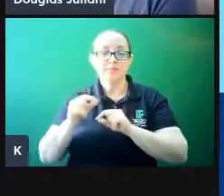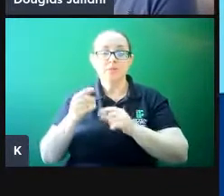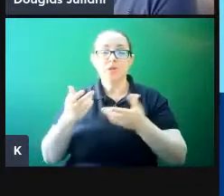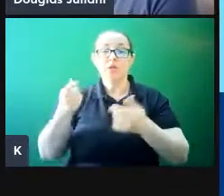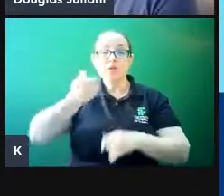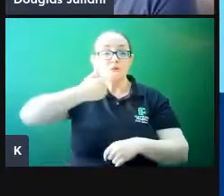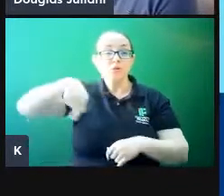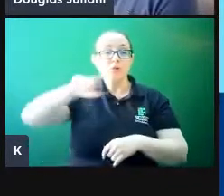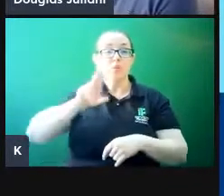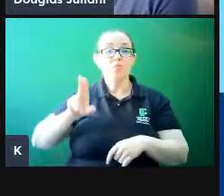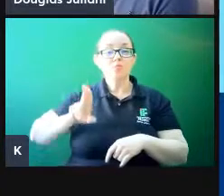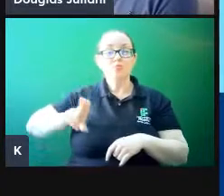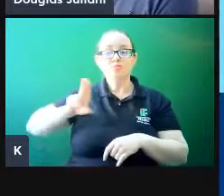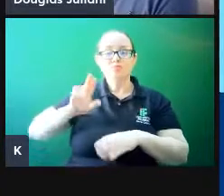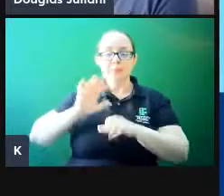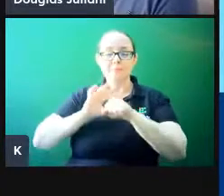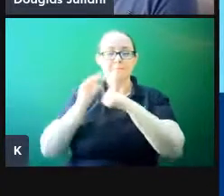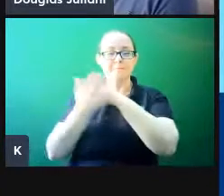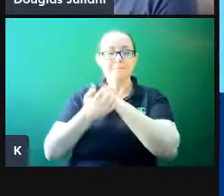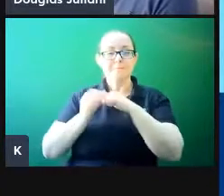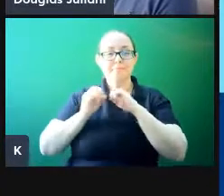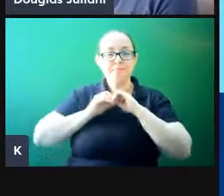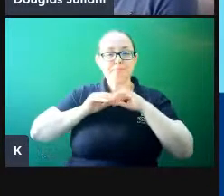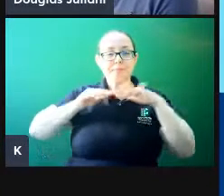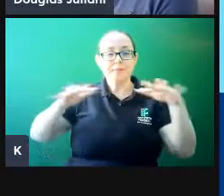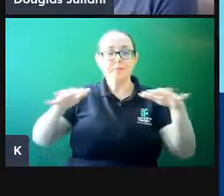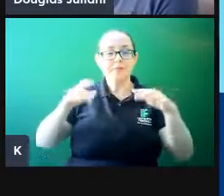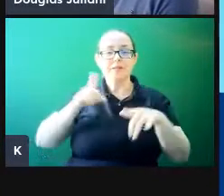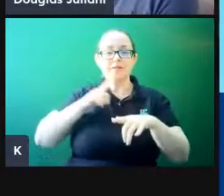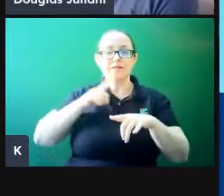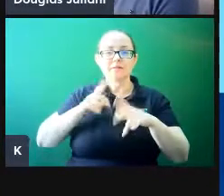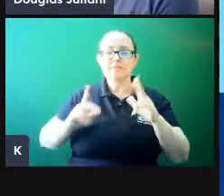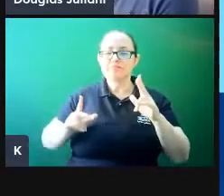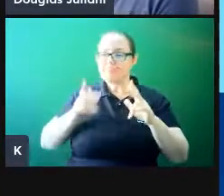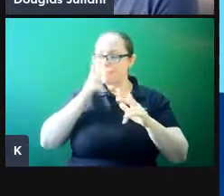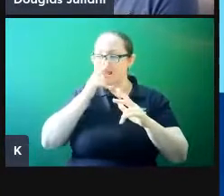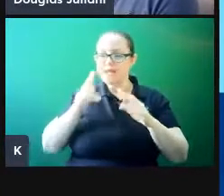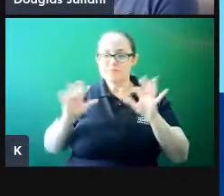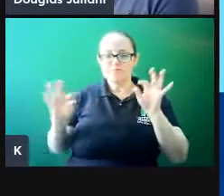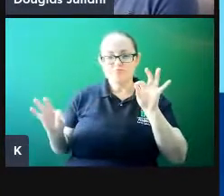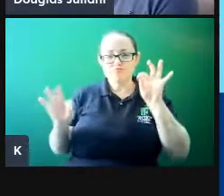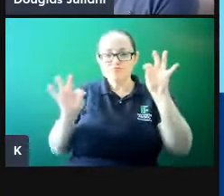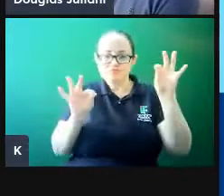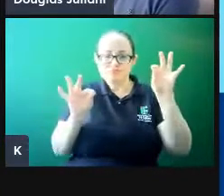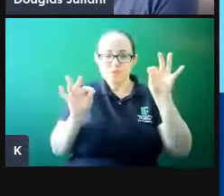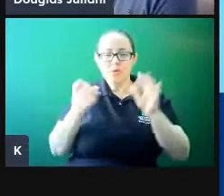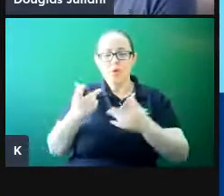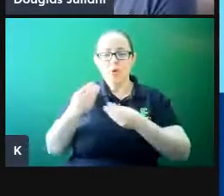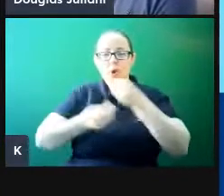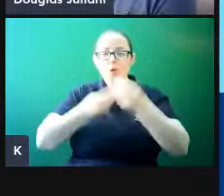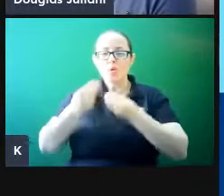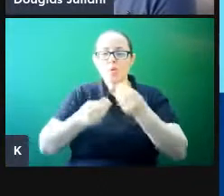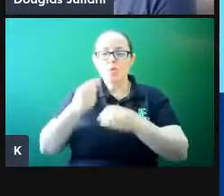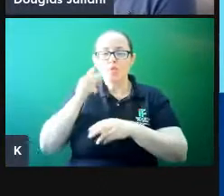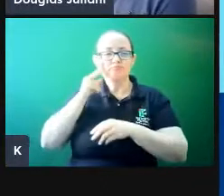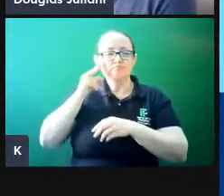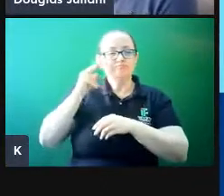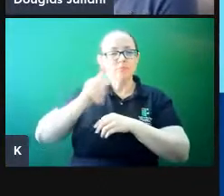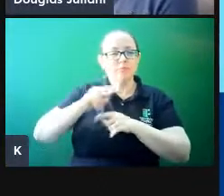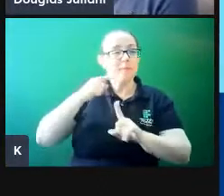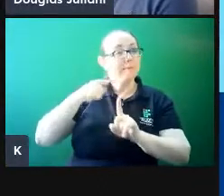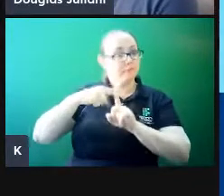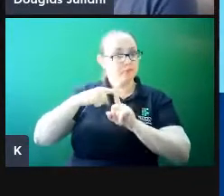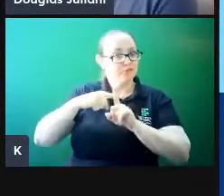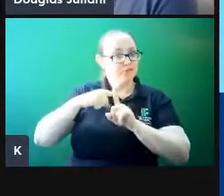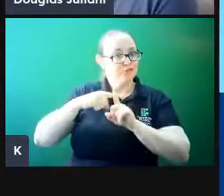como um pano de fundo para o roteiro aqui proposto apenas como um recorte, como um ângulo de visão positivo usado para,